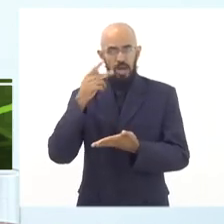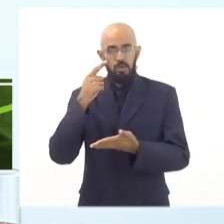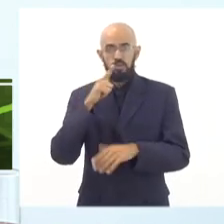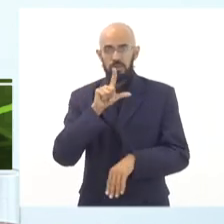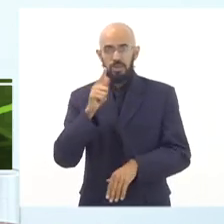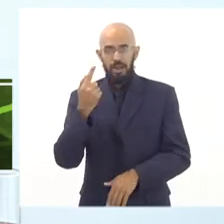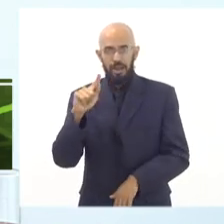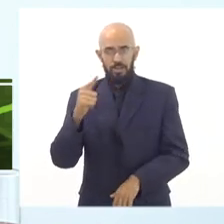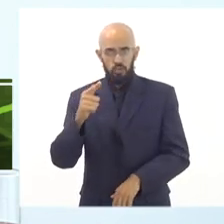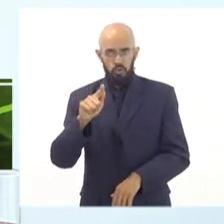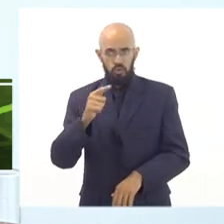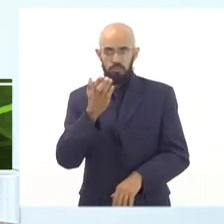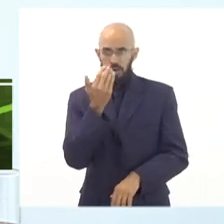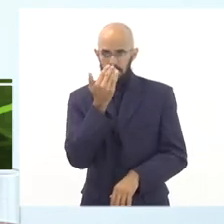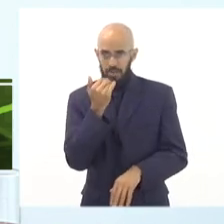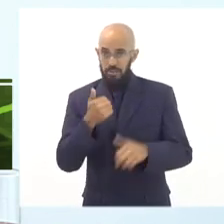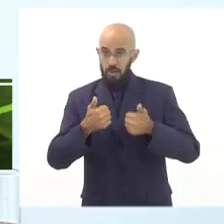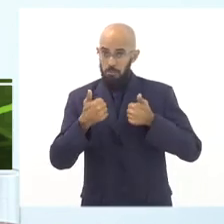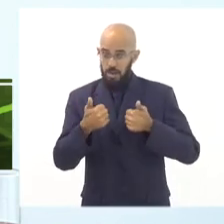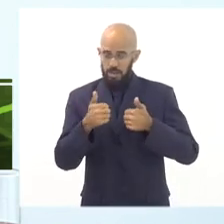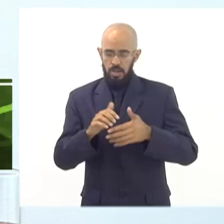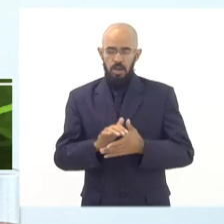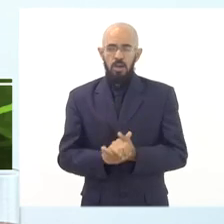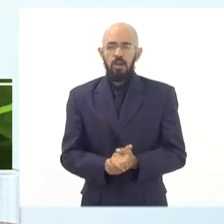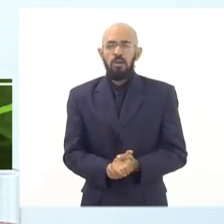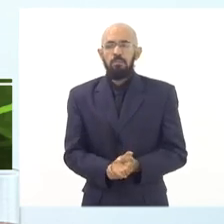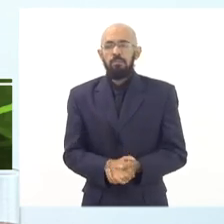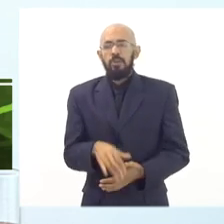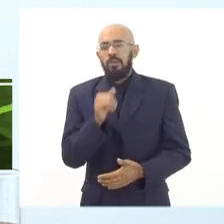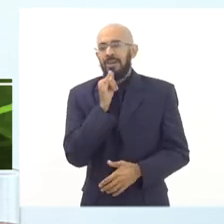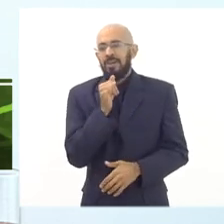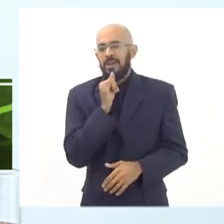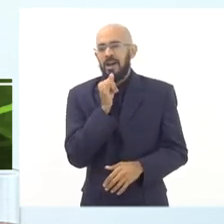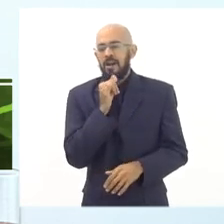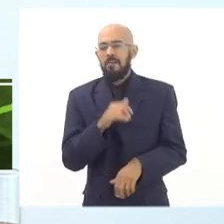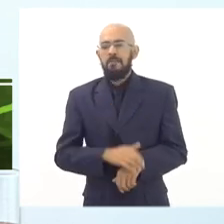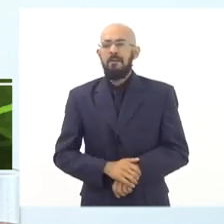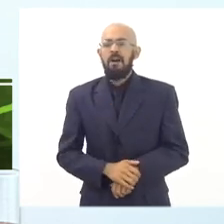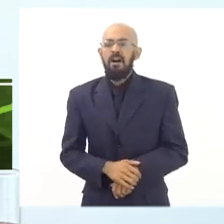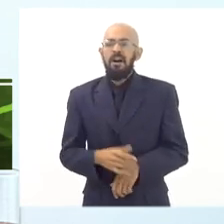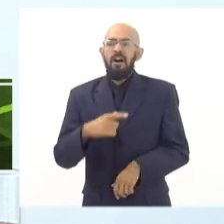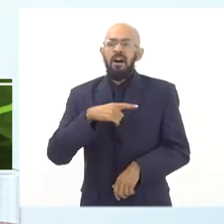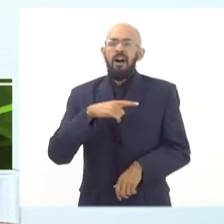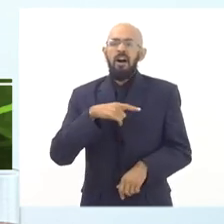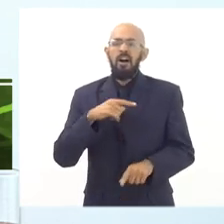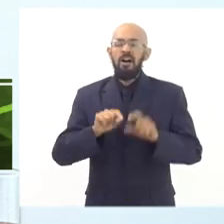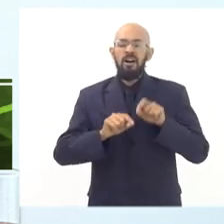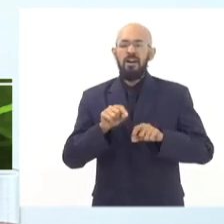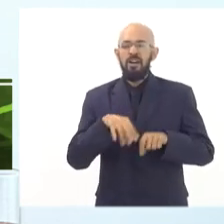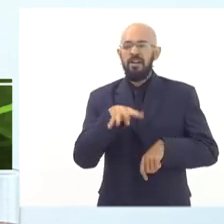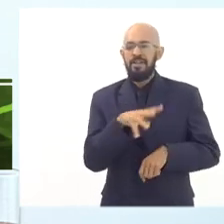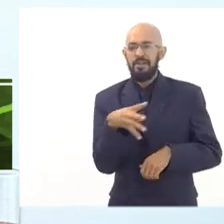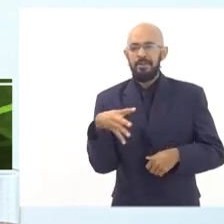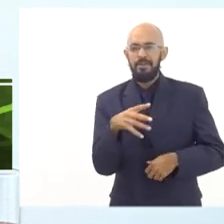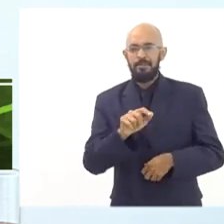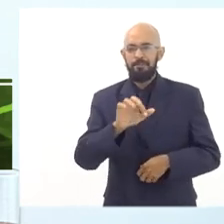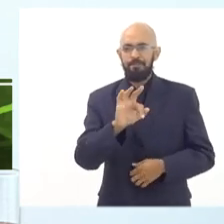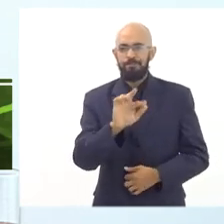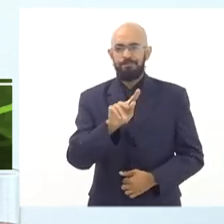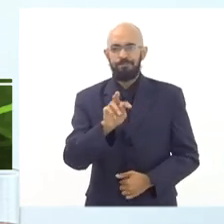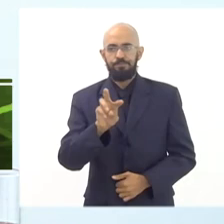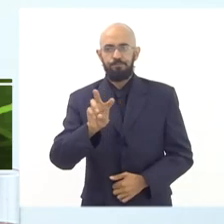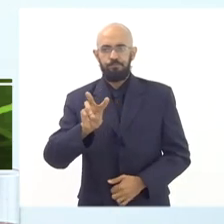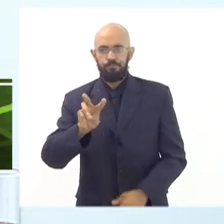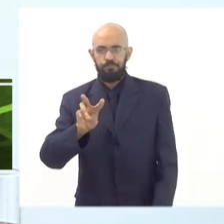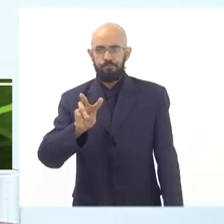alimentação balanceada. Eu vou pegar um exemplo. Eu estou aqui com a tabela da Fundação Getúlio Vargas,